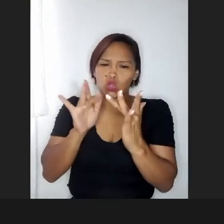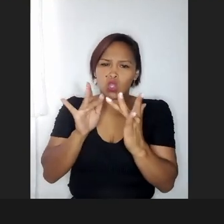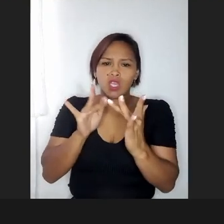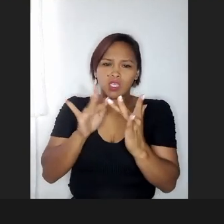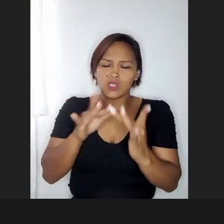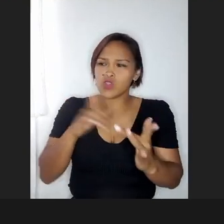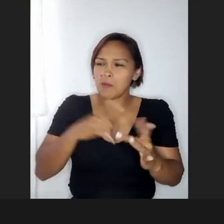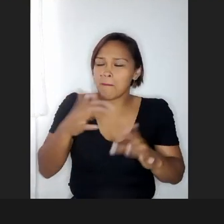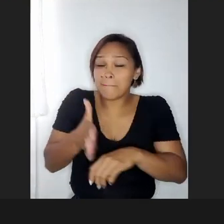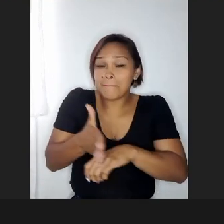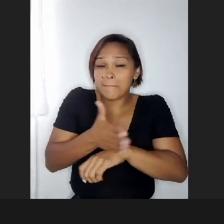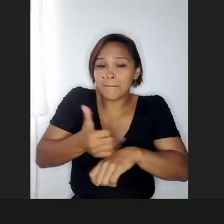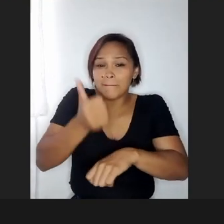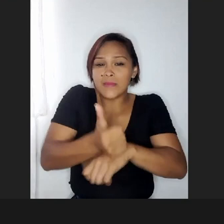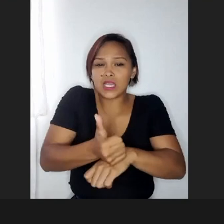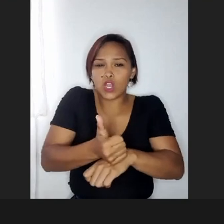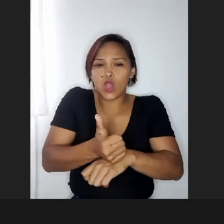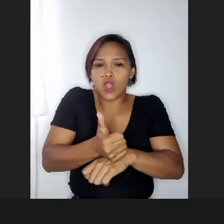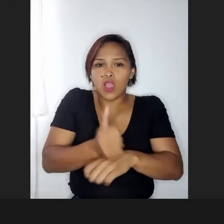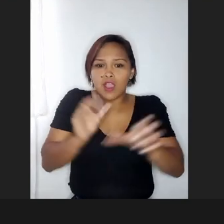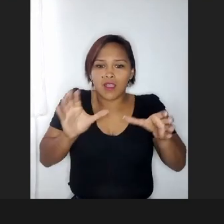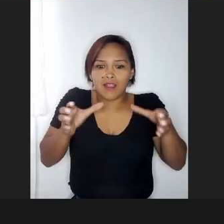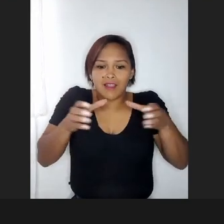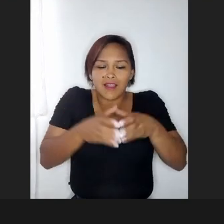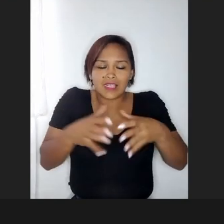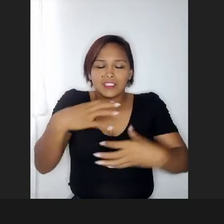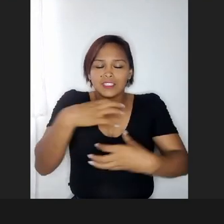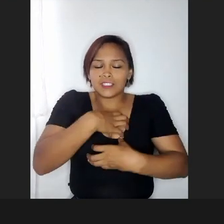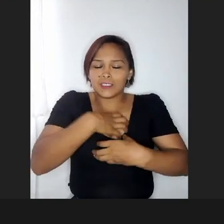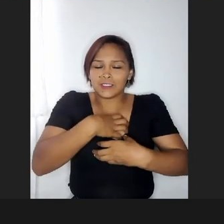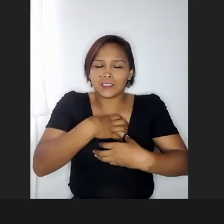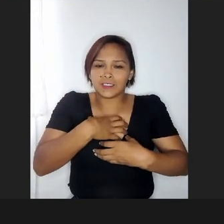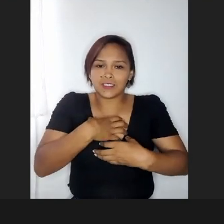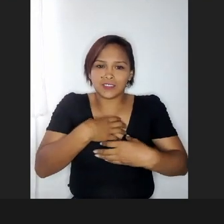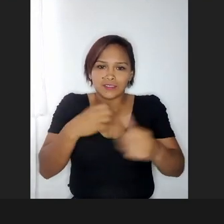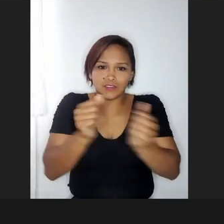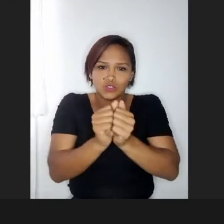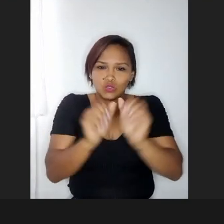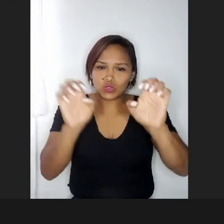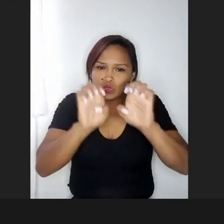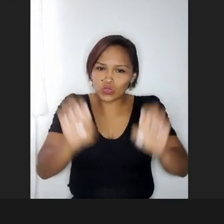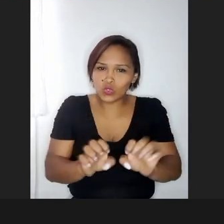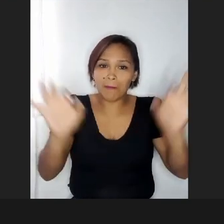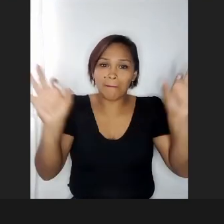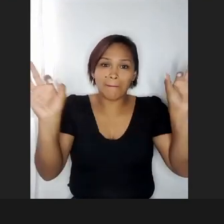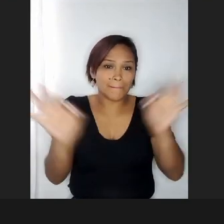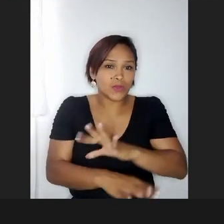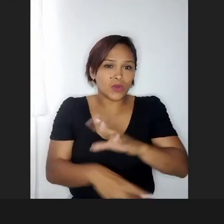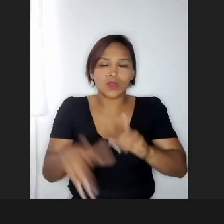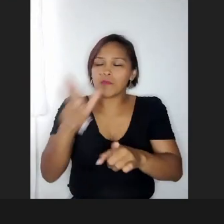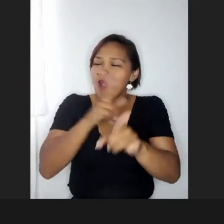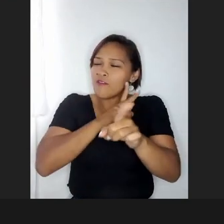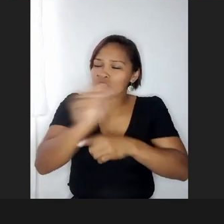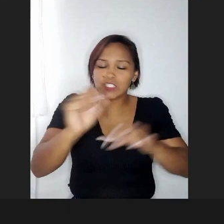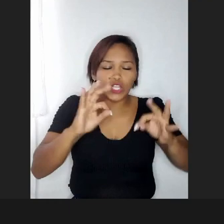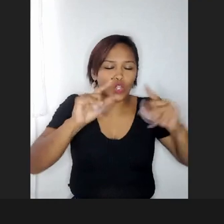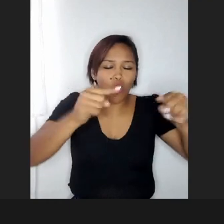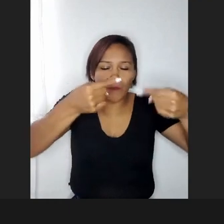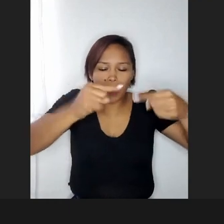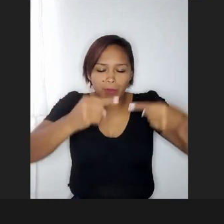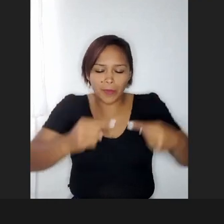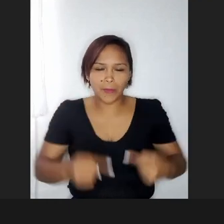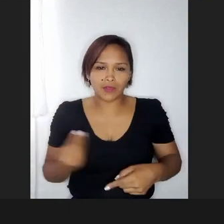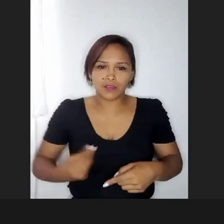maior, que aí, pronto, ele tá ali, né, estruturado, pronto, pra vencer seus desafios, pra